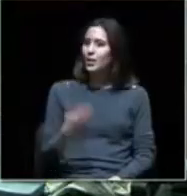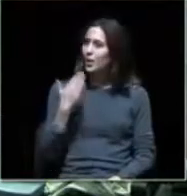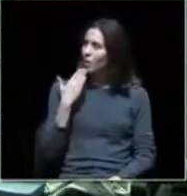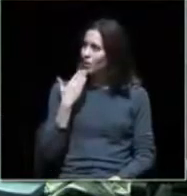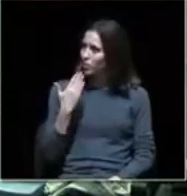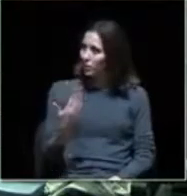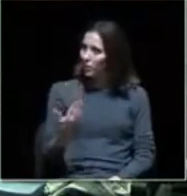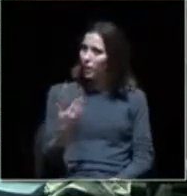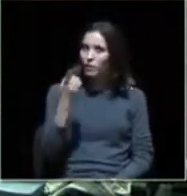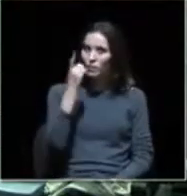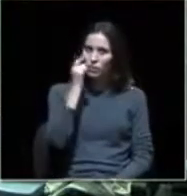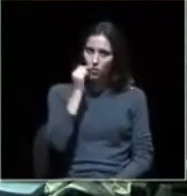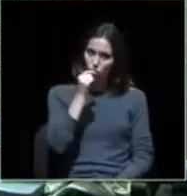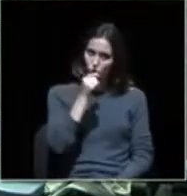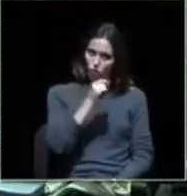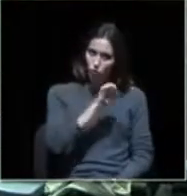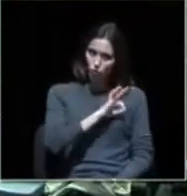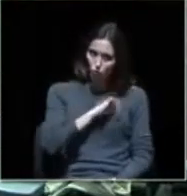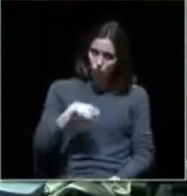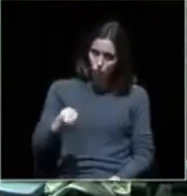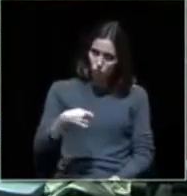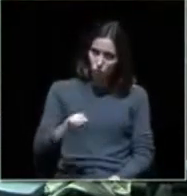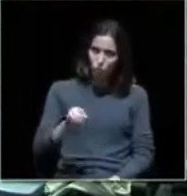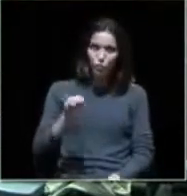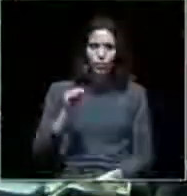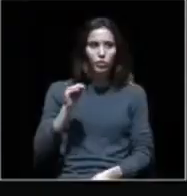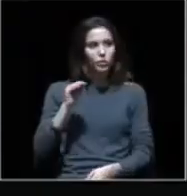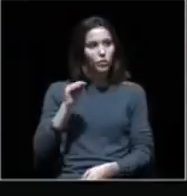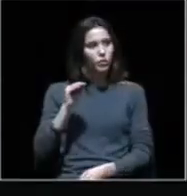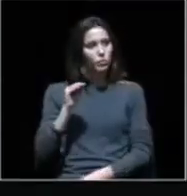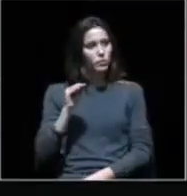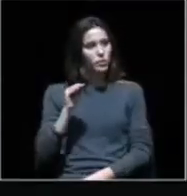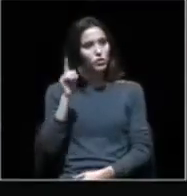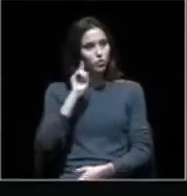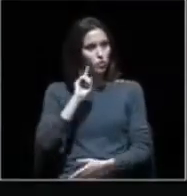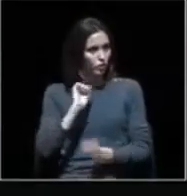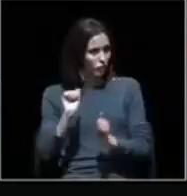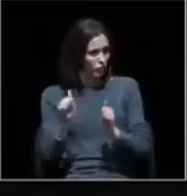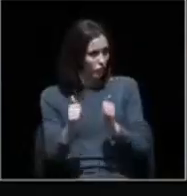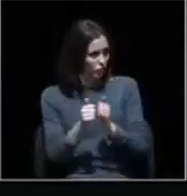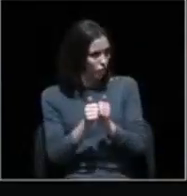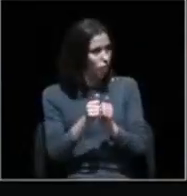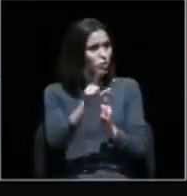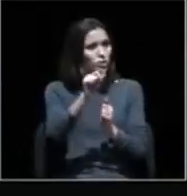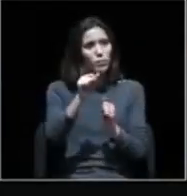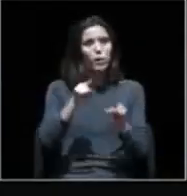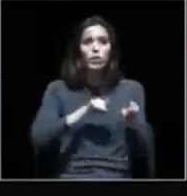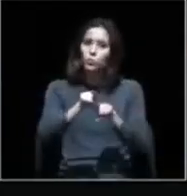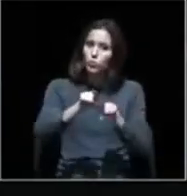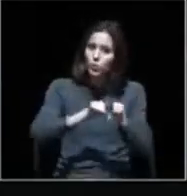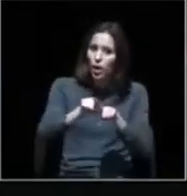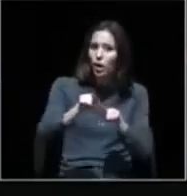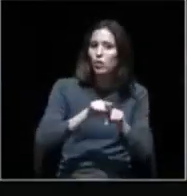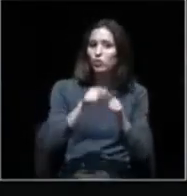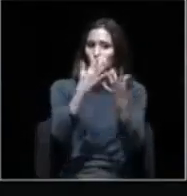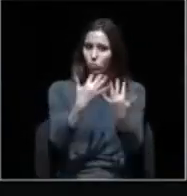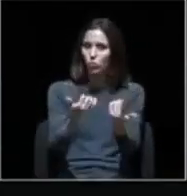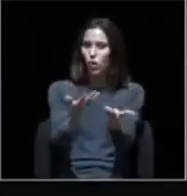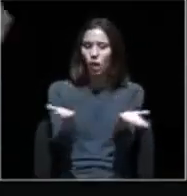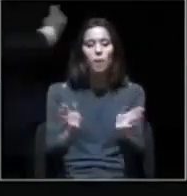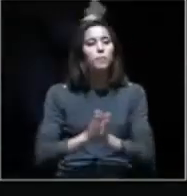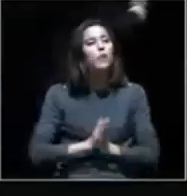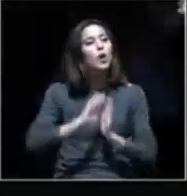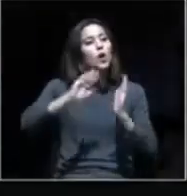Sra. Presidente, Srs. Vereadores e Sras. Vereadoras, Srs. Deputados e Sras. Deputadas. A proposta